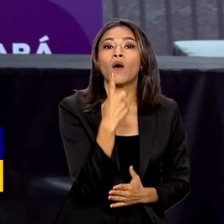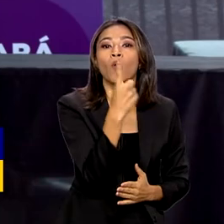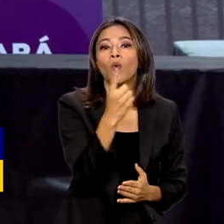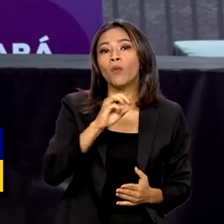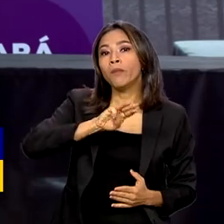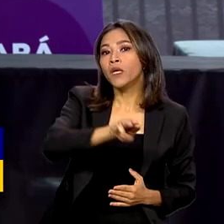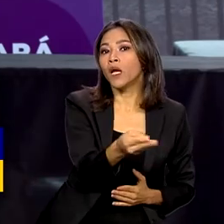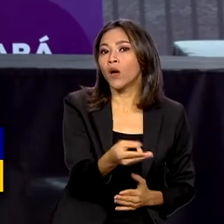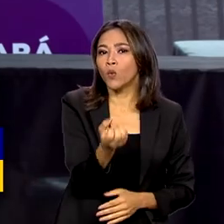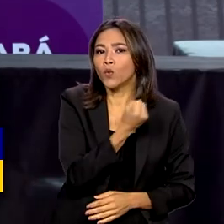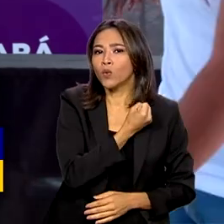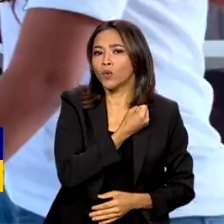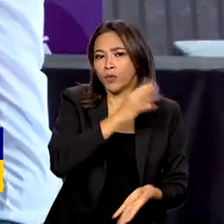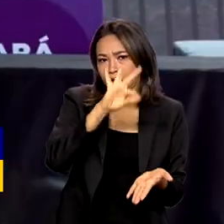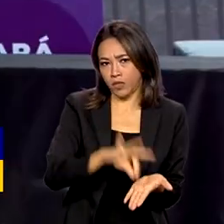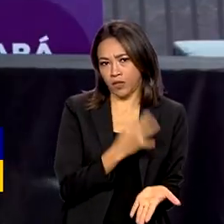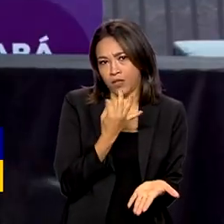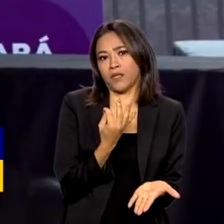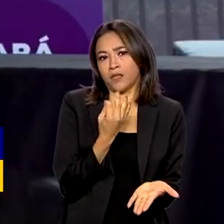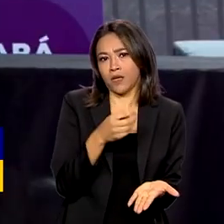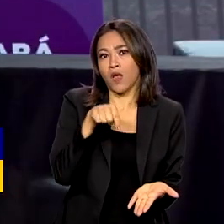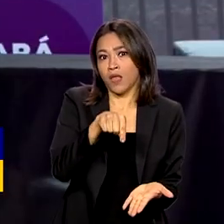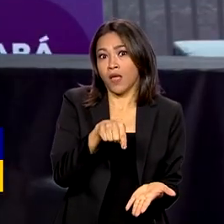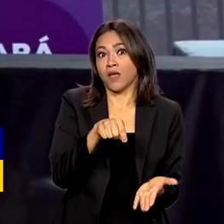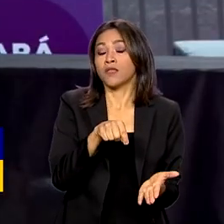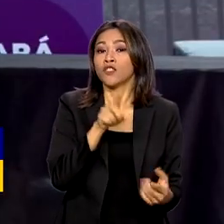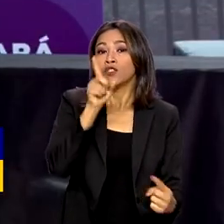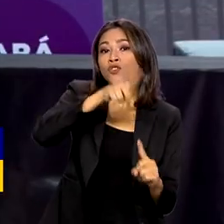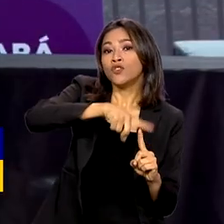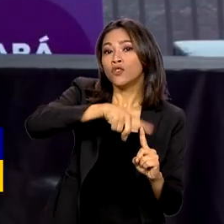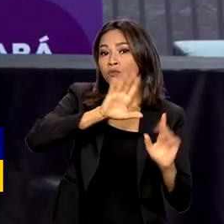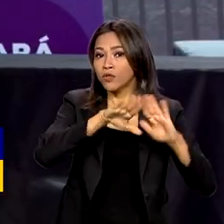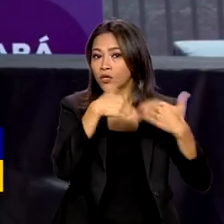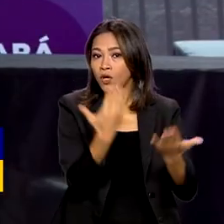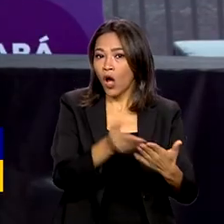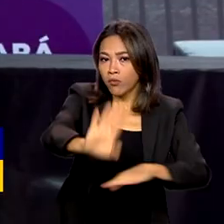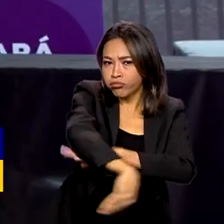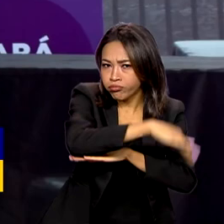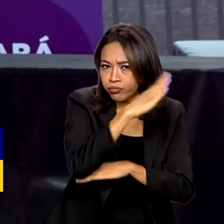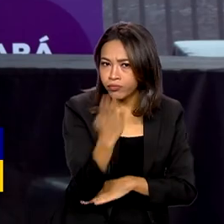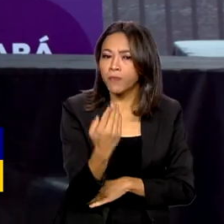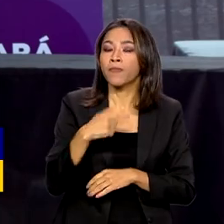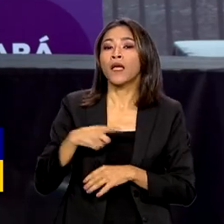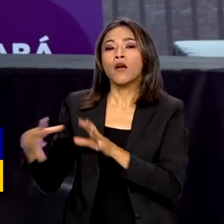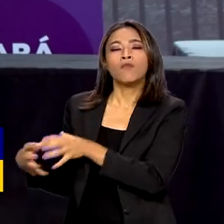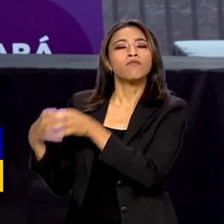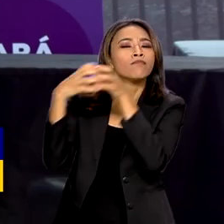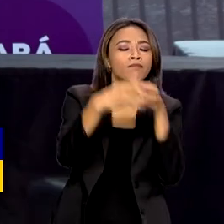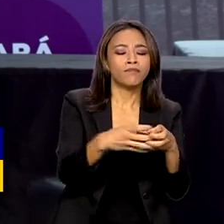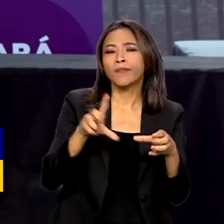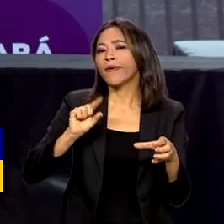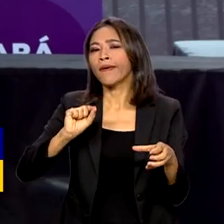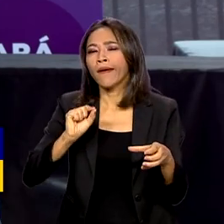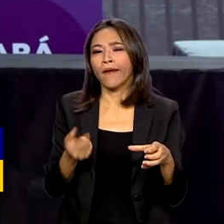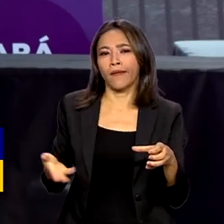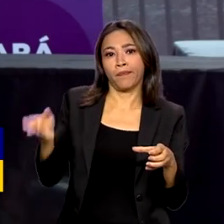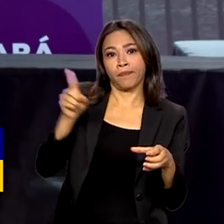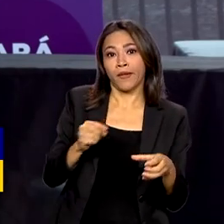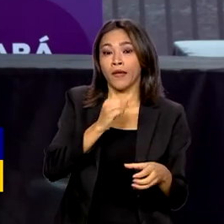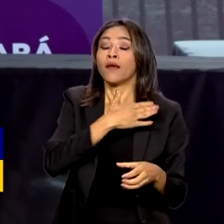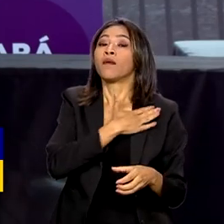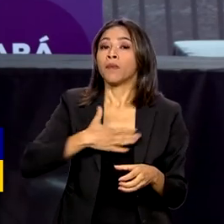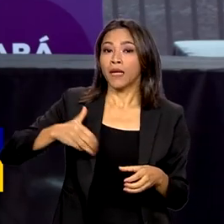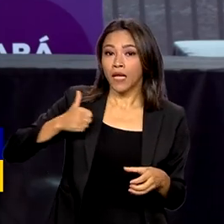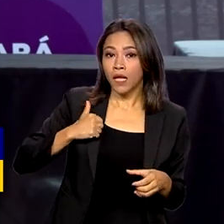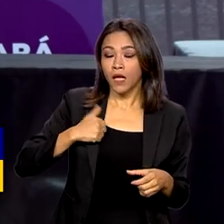número de matrículas em escolas em tempo integral. Compõe a comitiva, além do presidente Lula, a primeira-dama Janja Lula